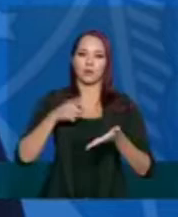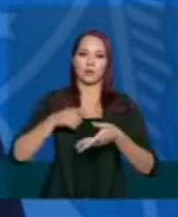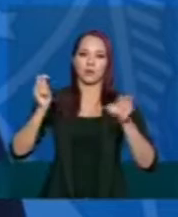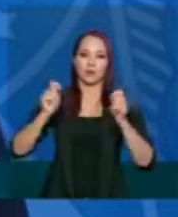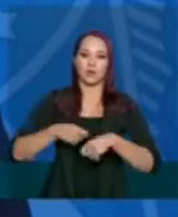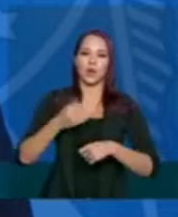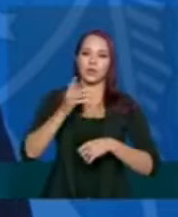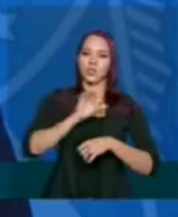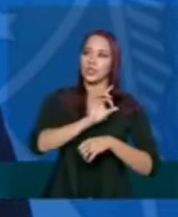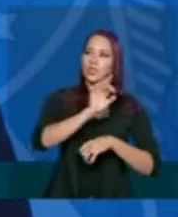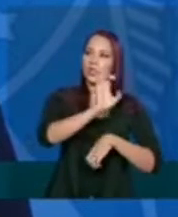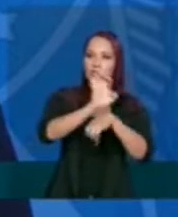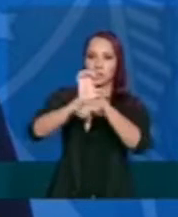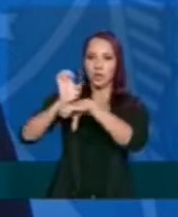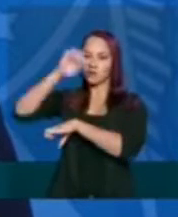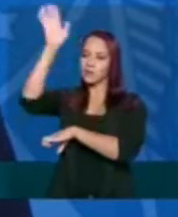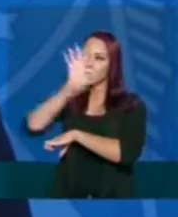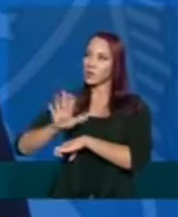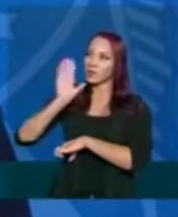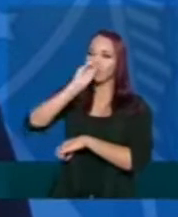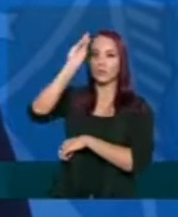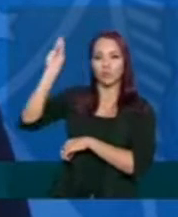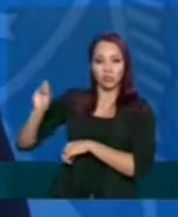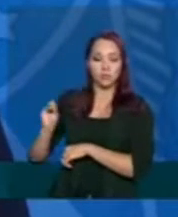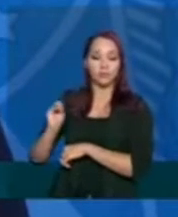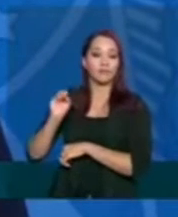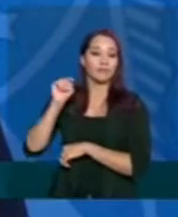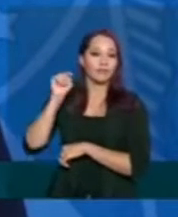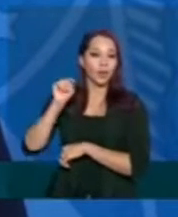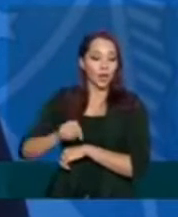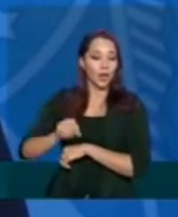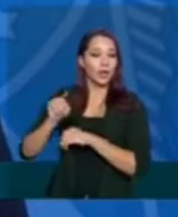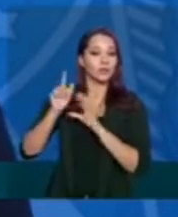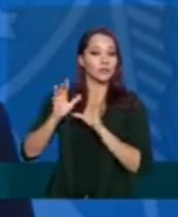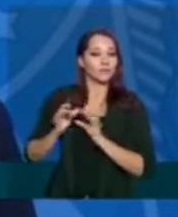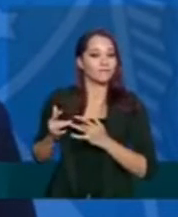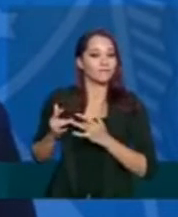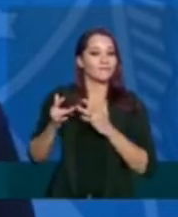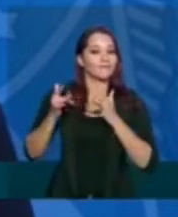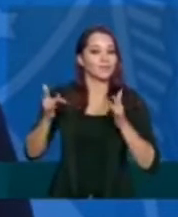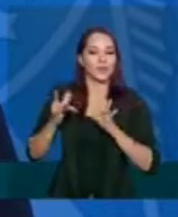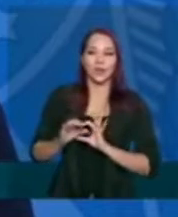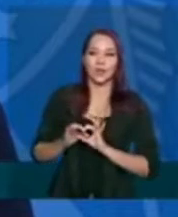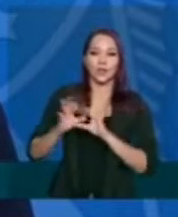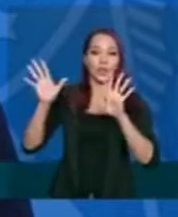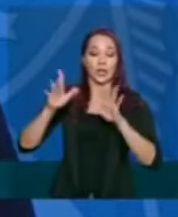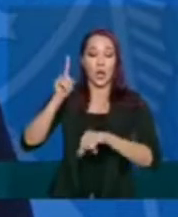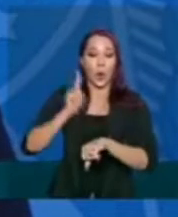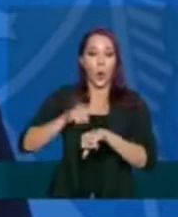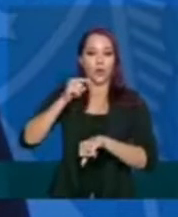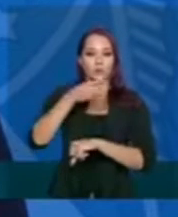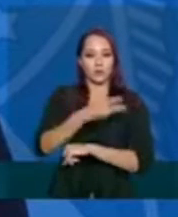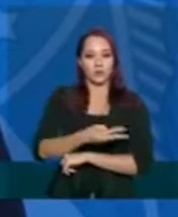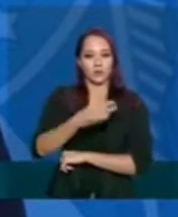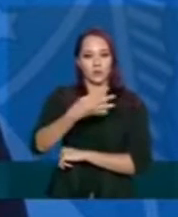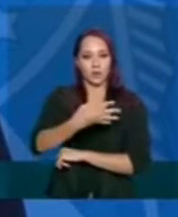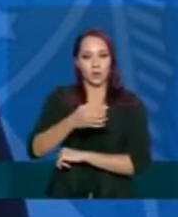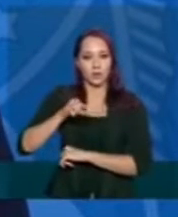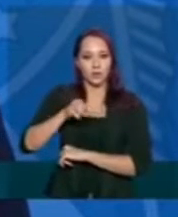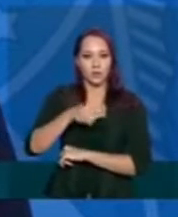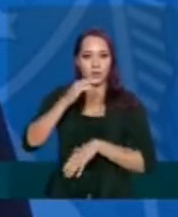atuar em todos os estados brasileiros. Dispostos a atuar imediatamente, já são 340.000